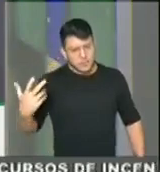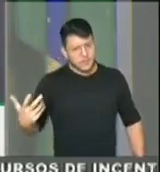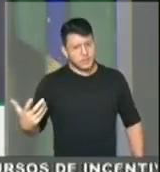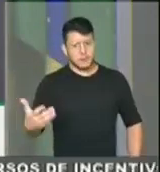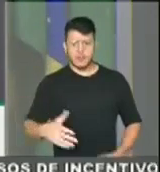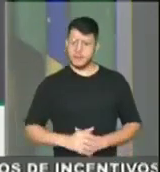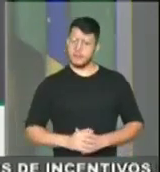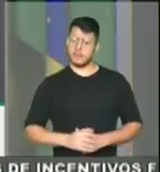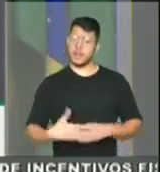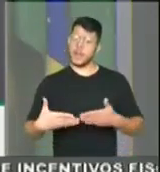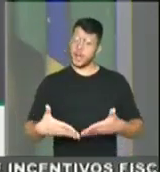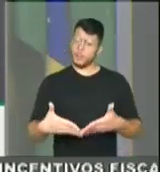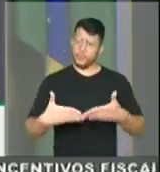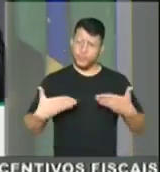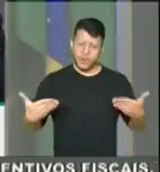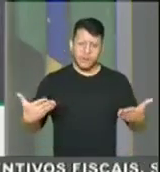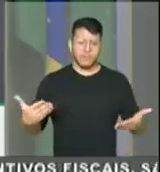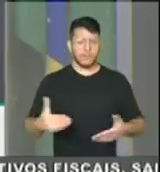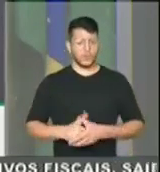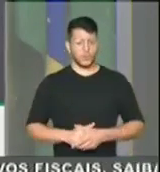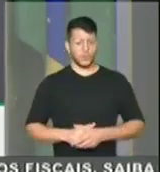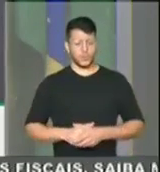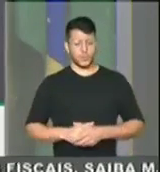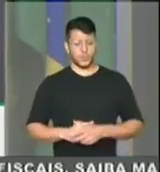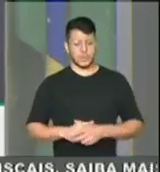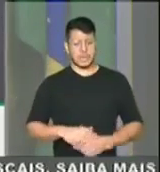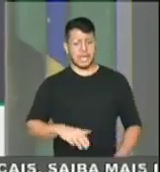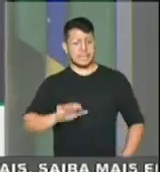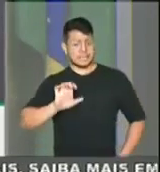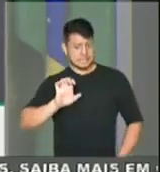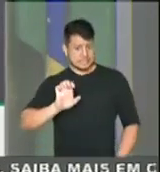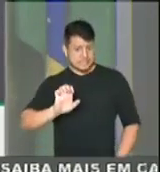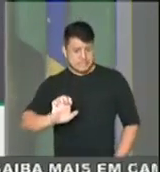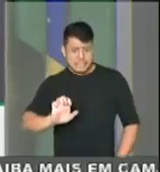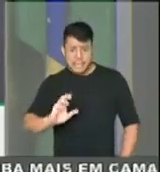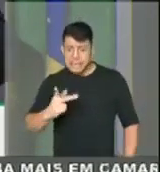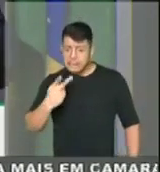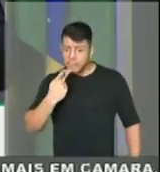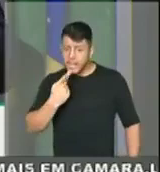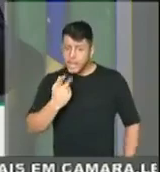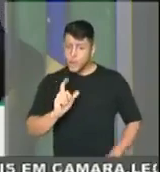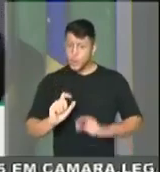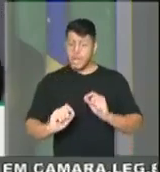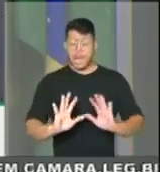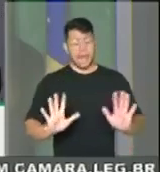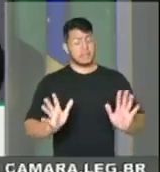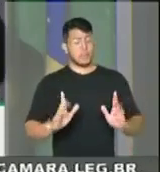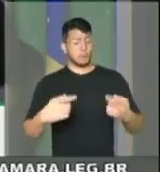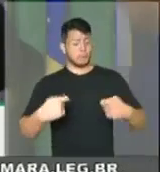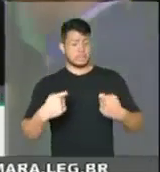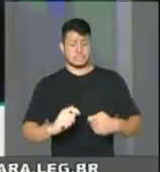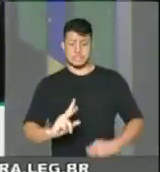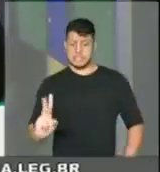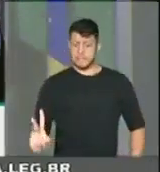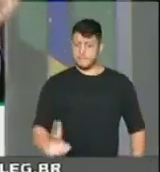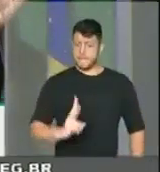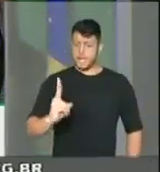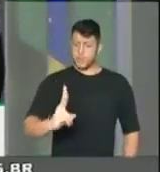Senadores, a esquerda fala de valorização da mulher,